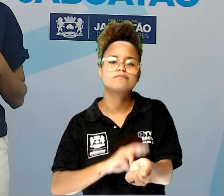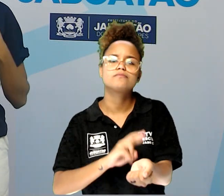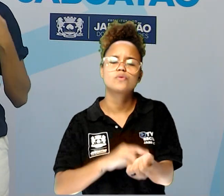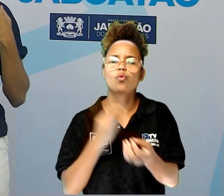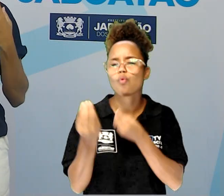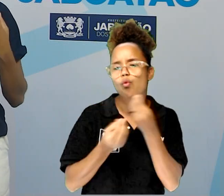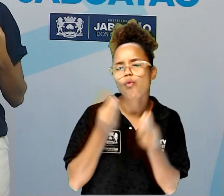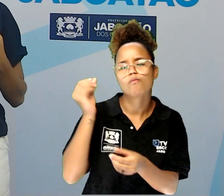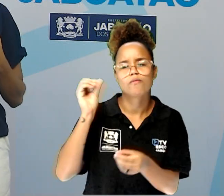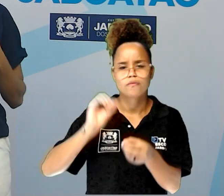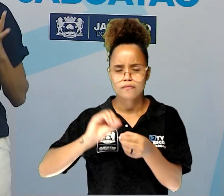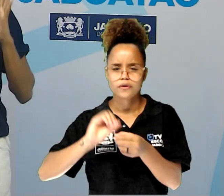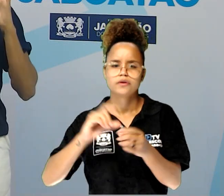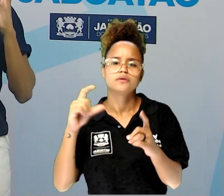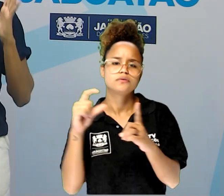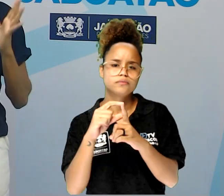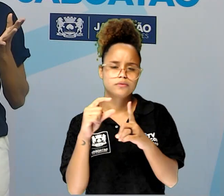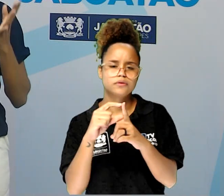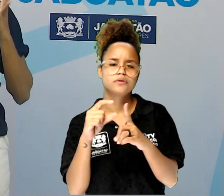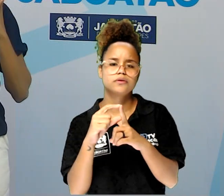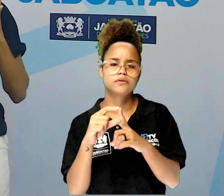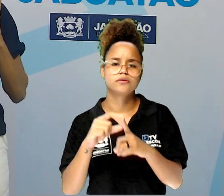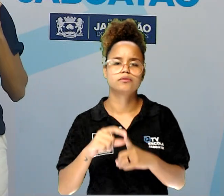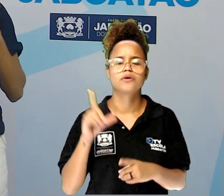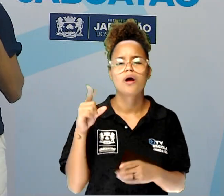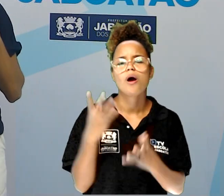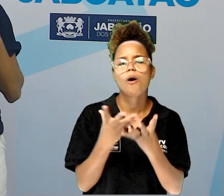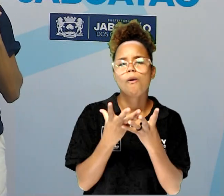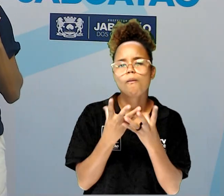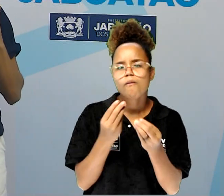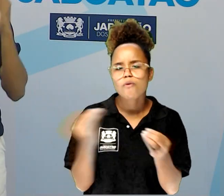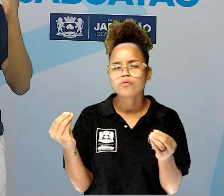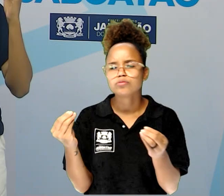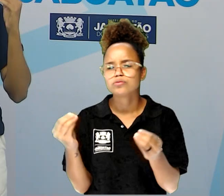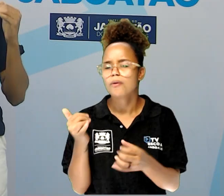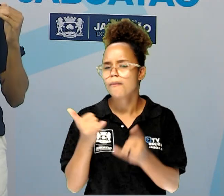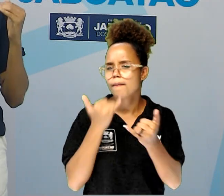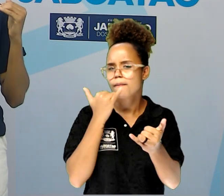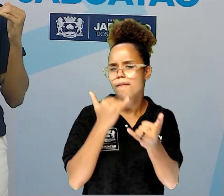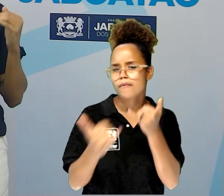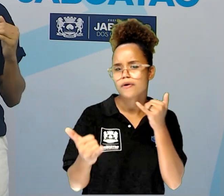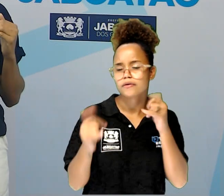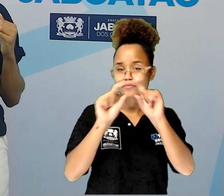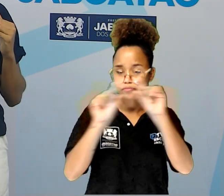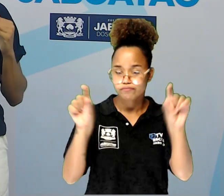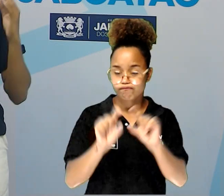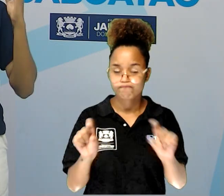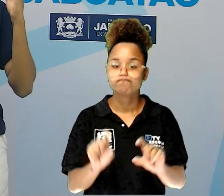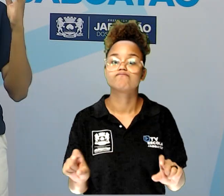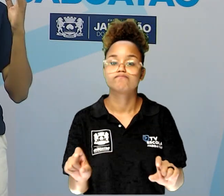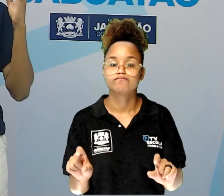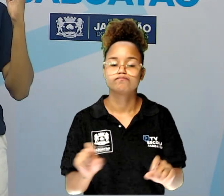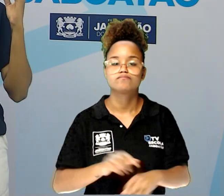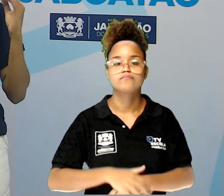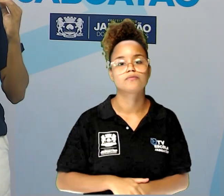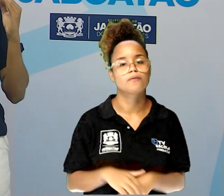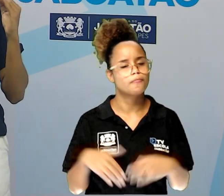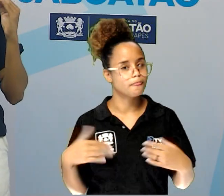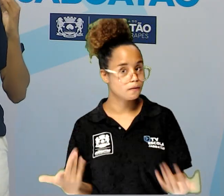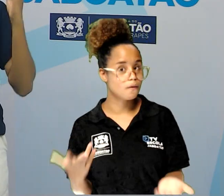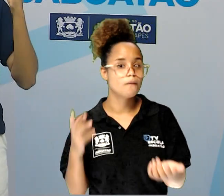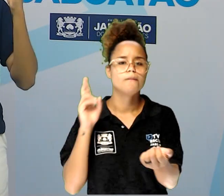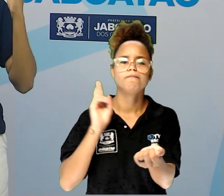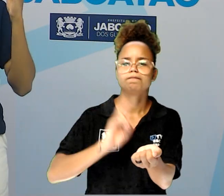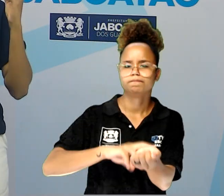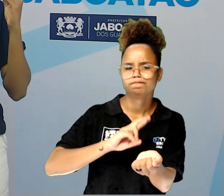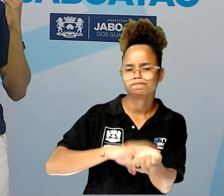faz das palavras, ele é muito parecido de um verso para o outro. Esse ritmo